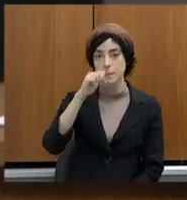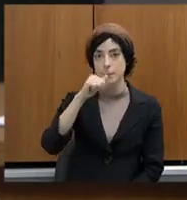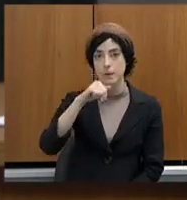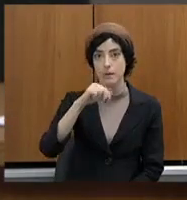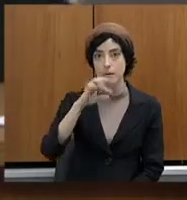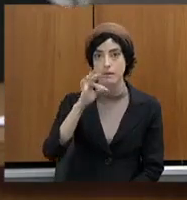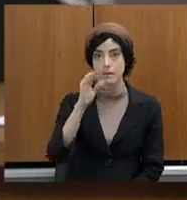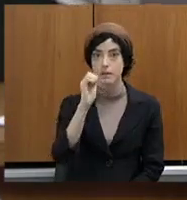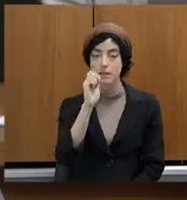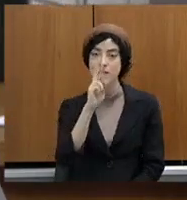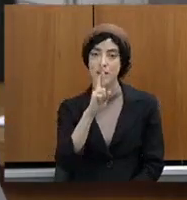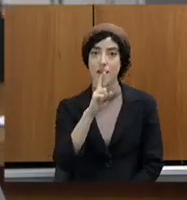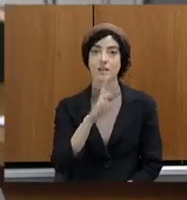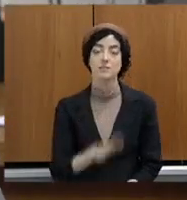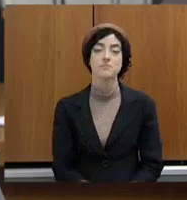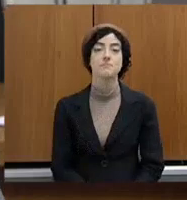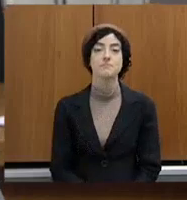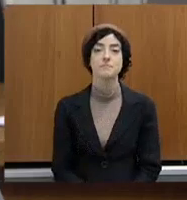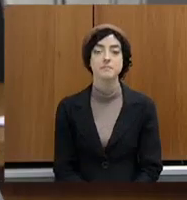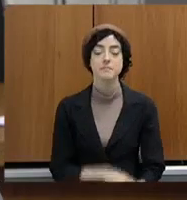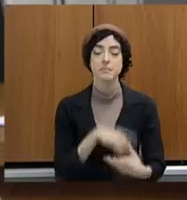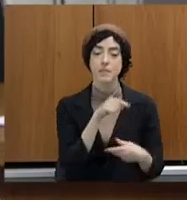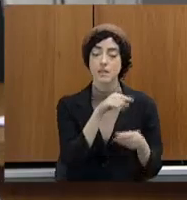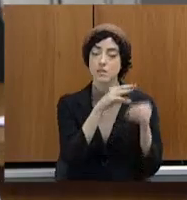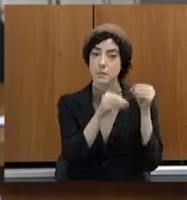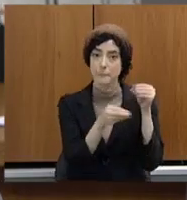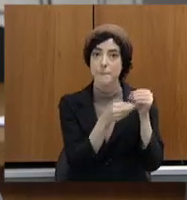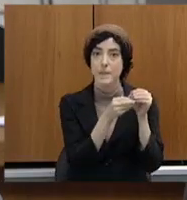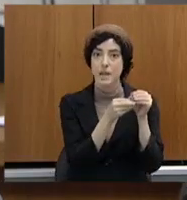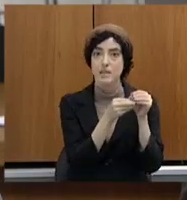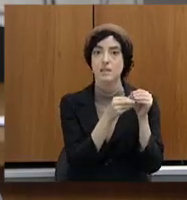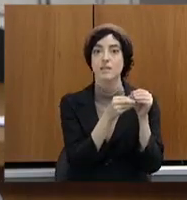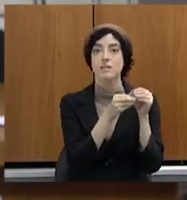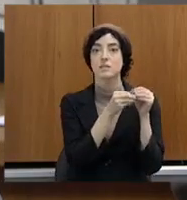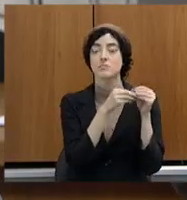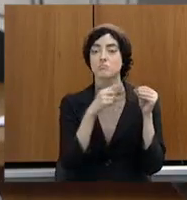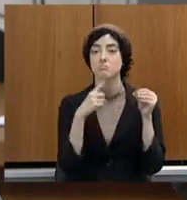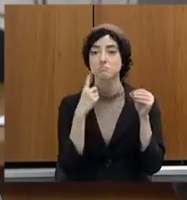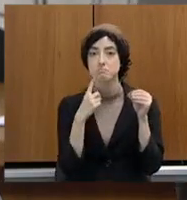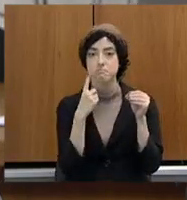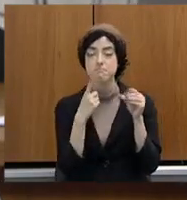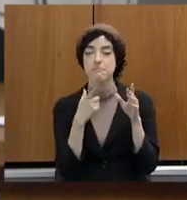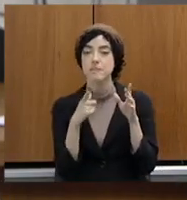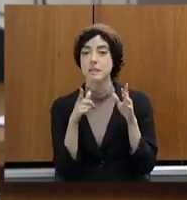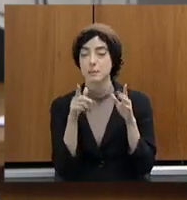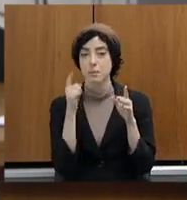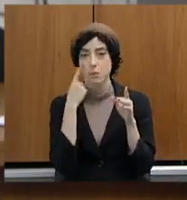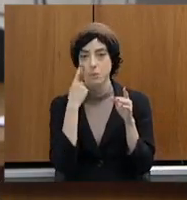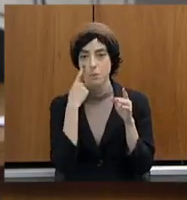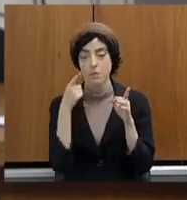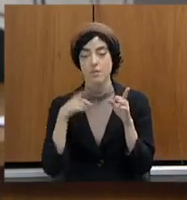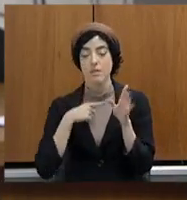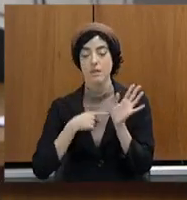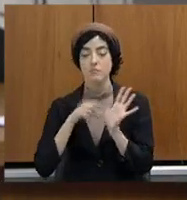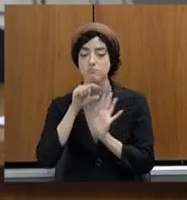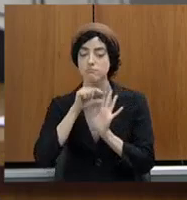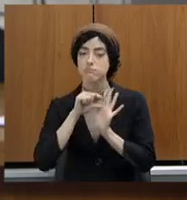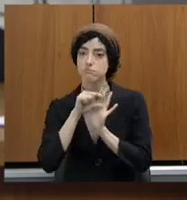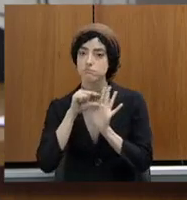ela aí, mas, de qualquer forma, na lâmina 25 da